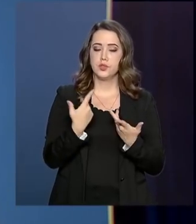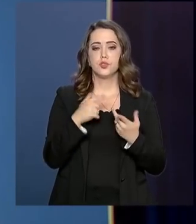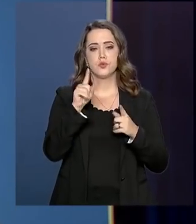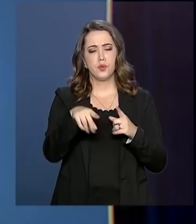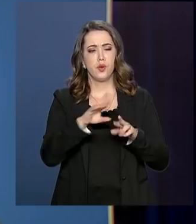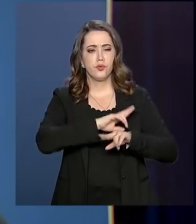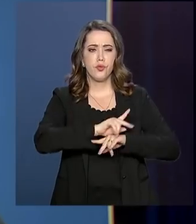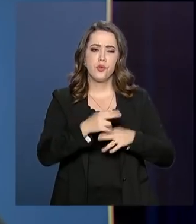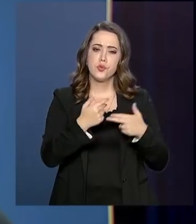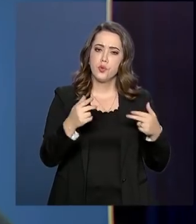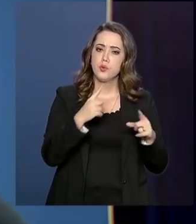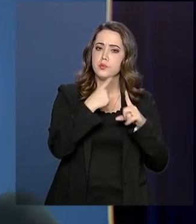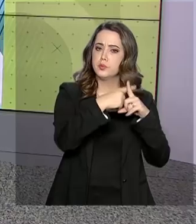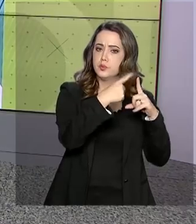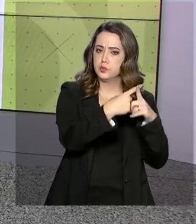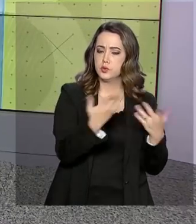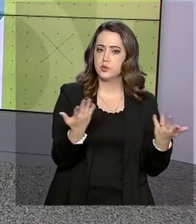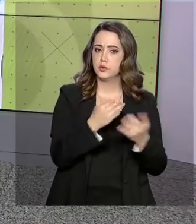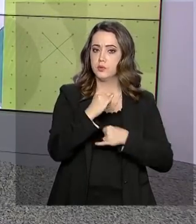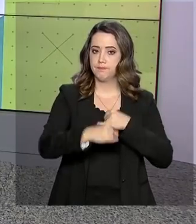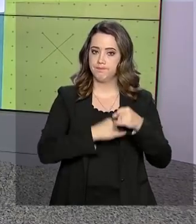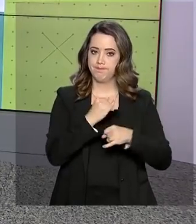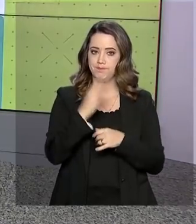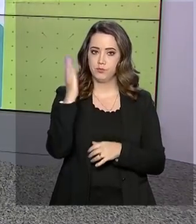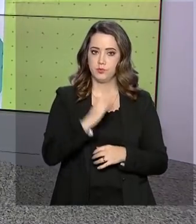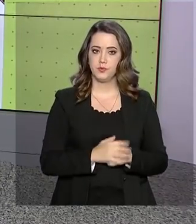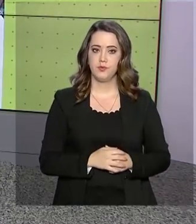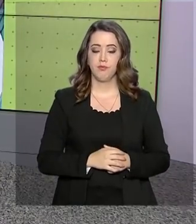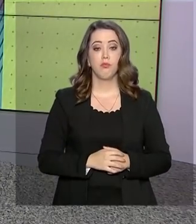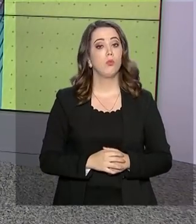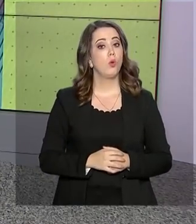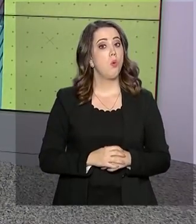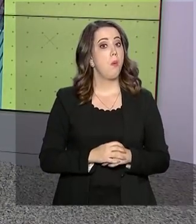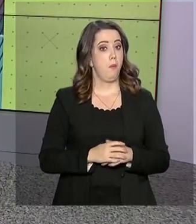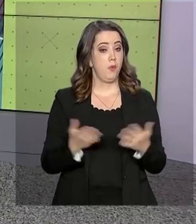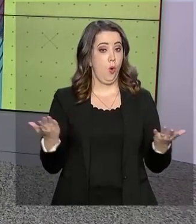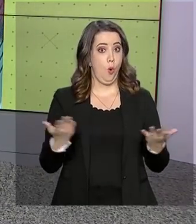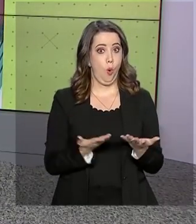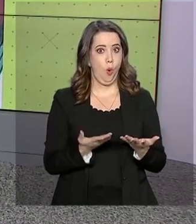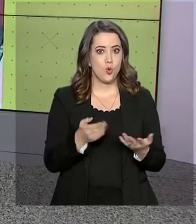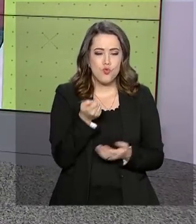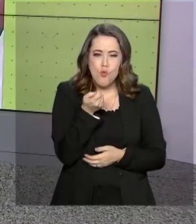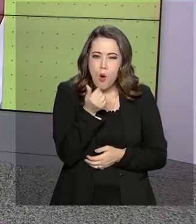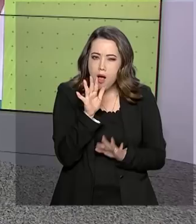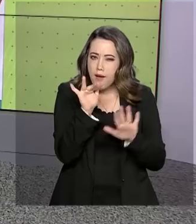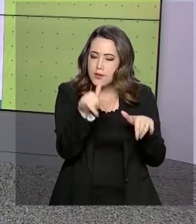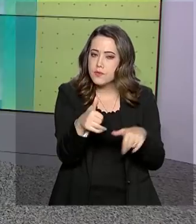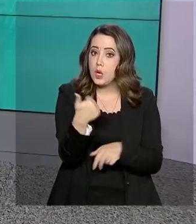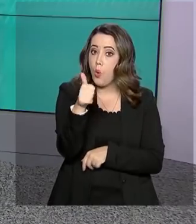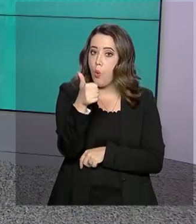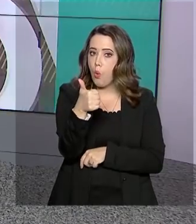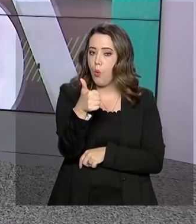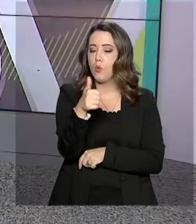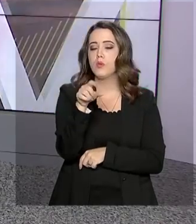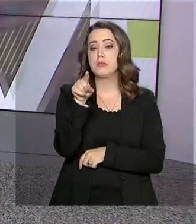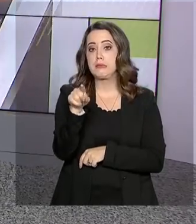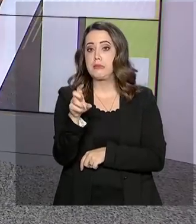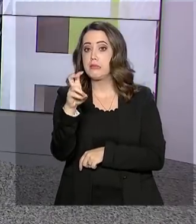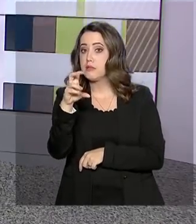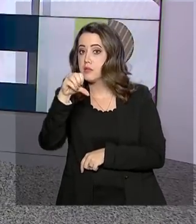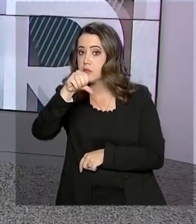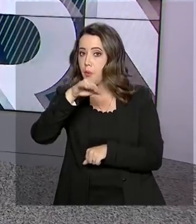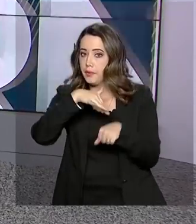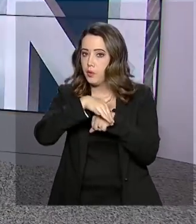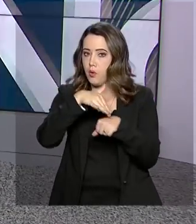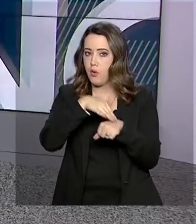positivas que tem a banda larga. Ainda dá tempo. Termina daqui a pouco, às 11 horas e 59 minutos